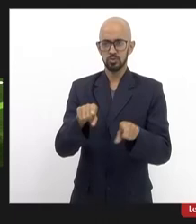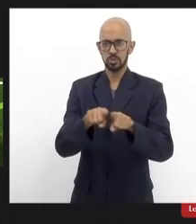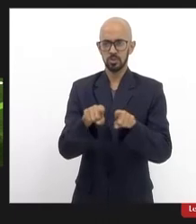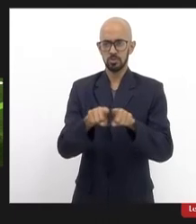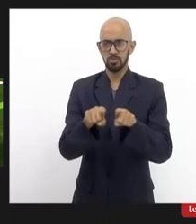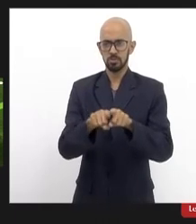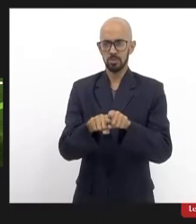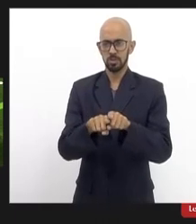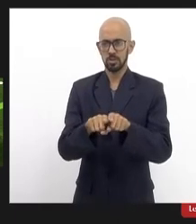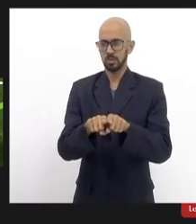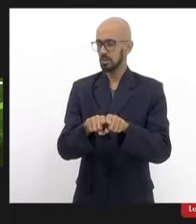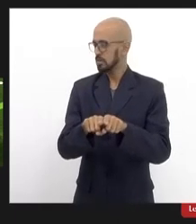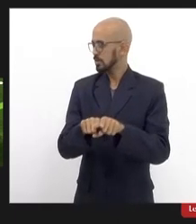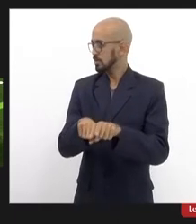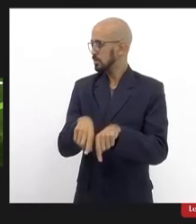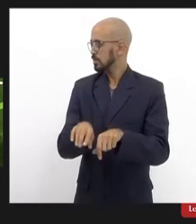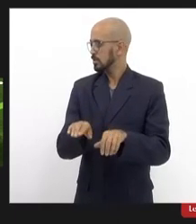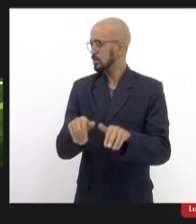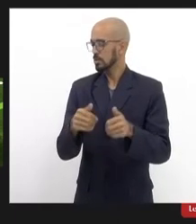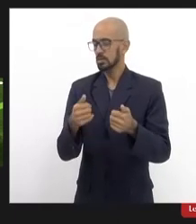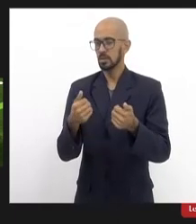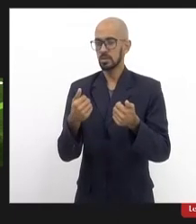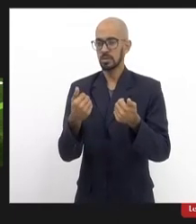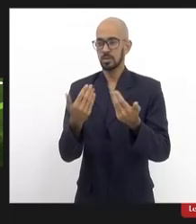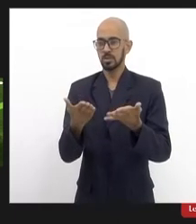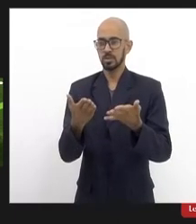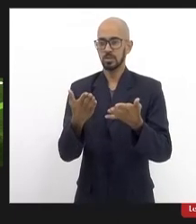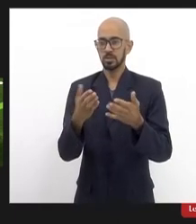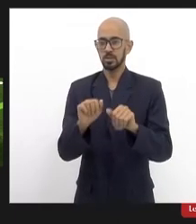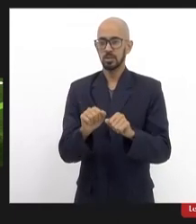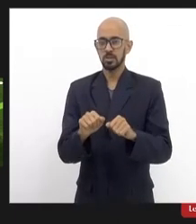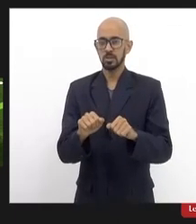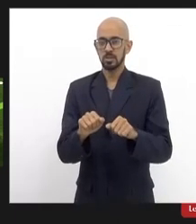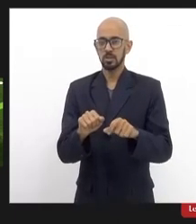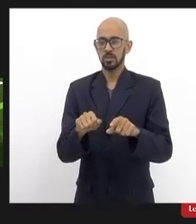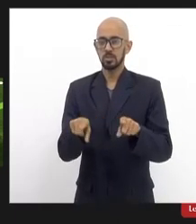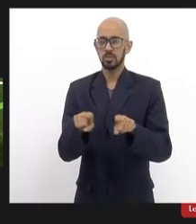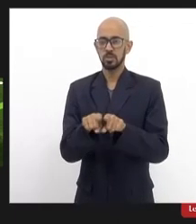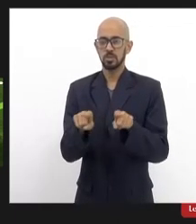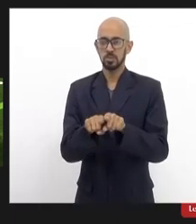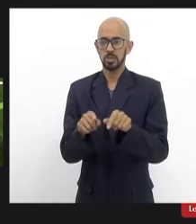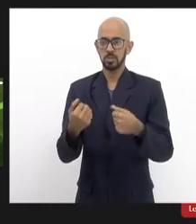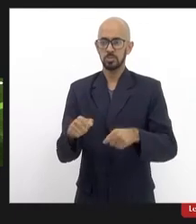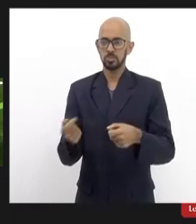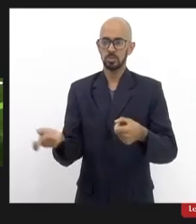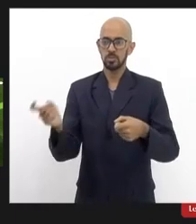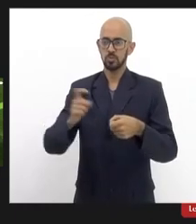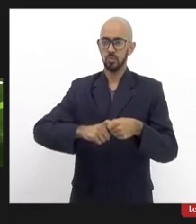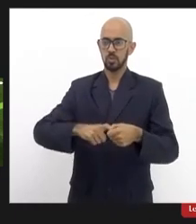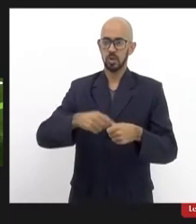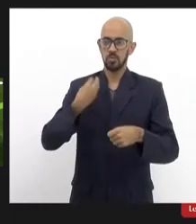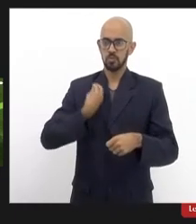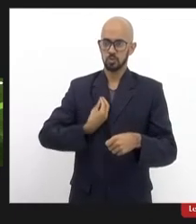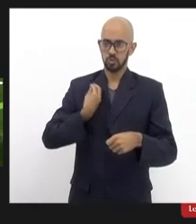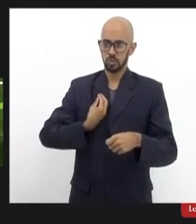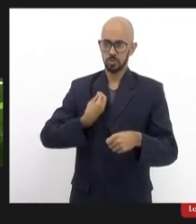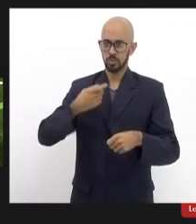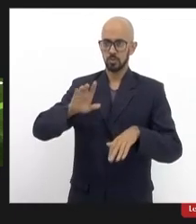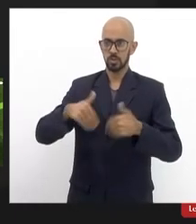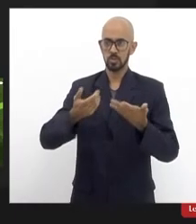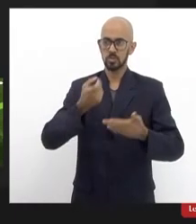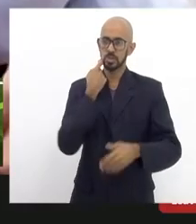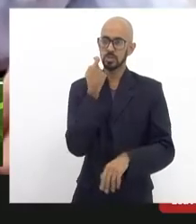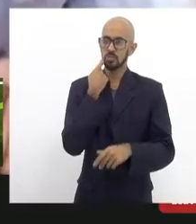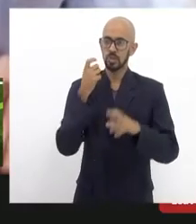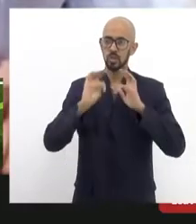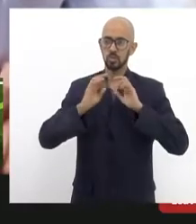seja para ter os encaminhamentos dessa audiência pública e que a gente consiga voltar a ter o bonde em pleno funcionamento então sexta-feira que vem todo mundo